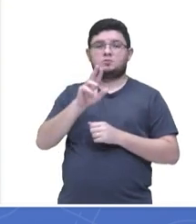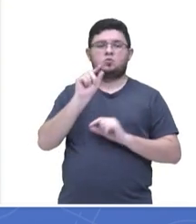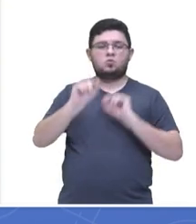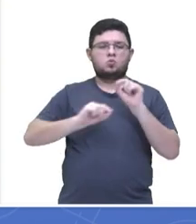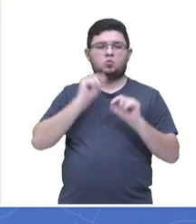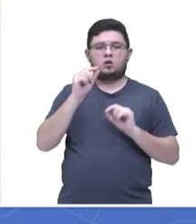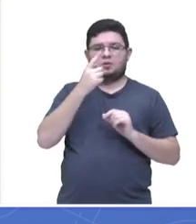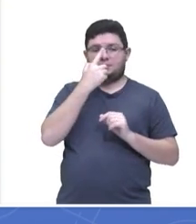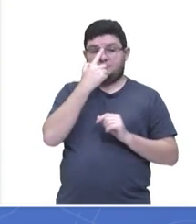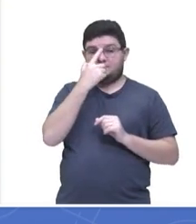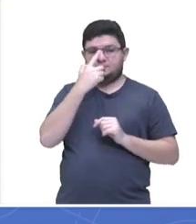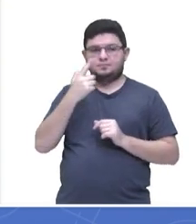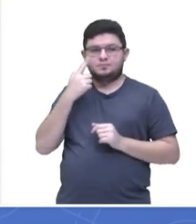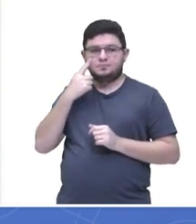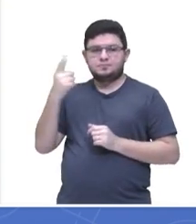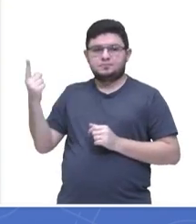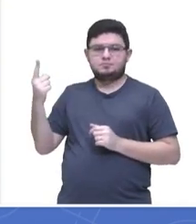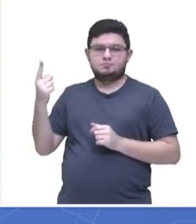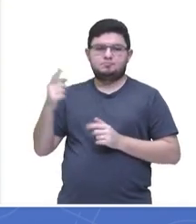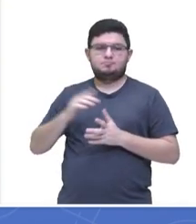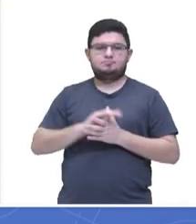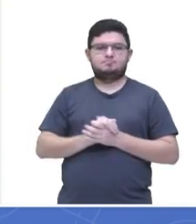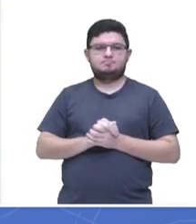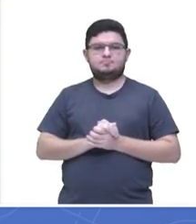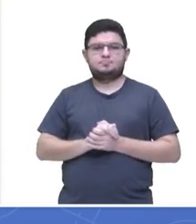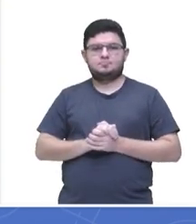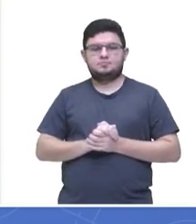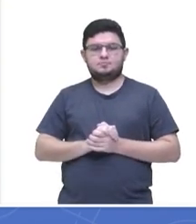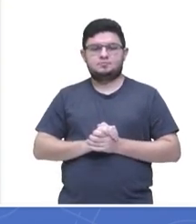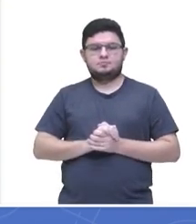agora vamos ver o gabarito. Vamos então para o gabarito.